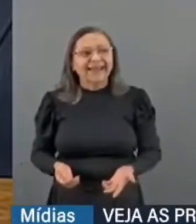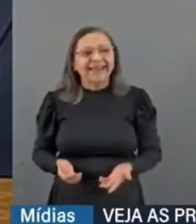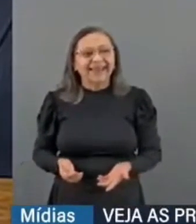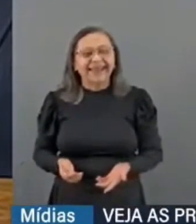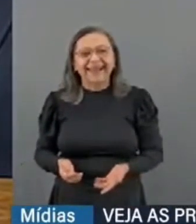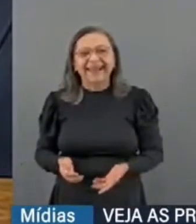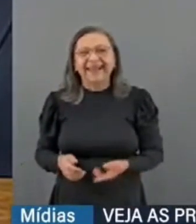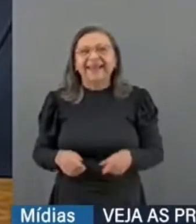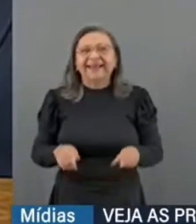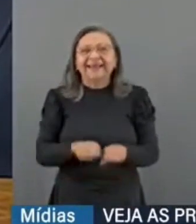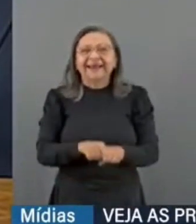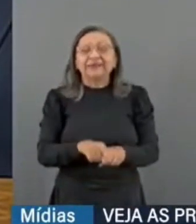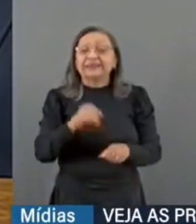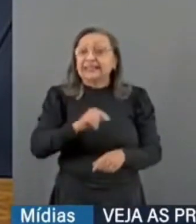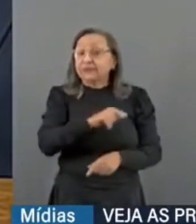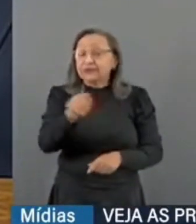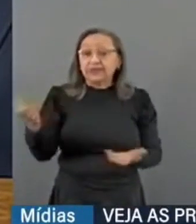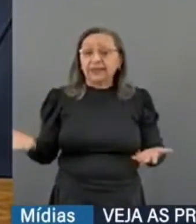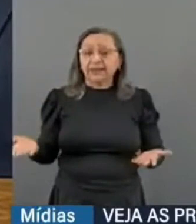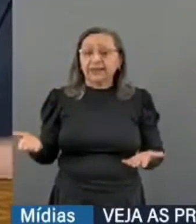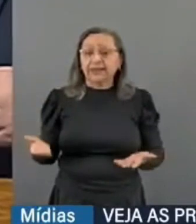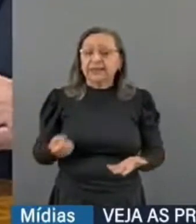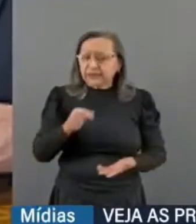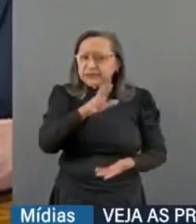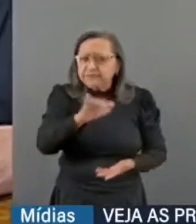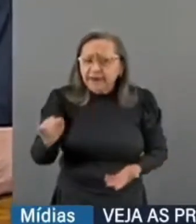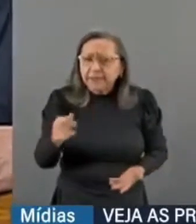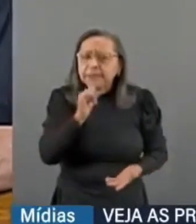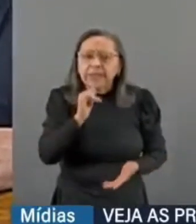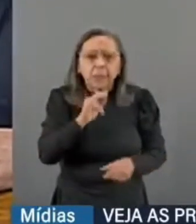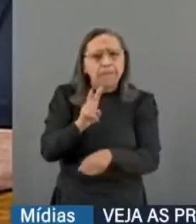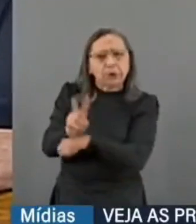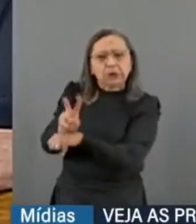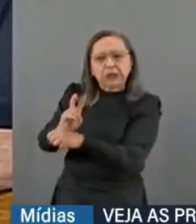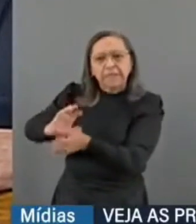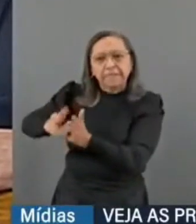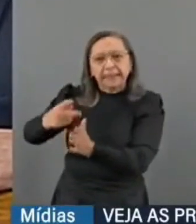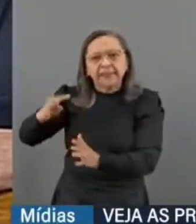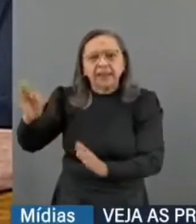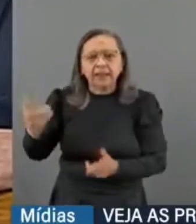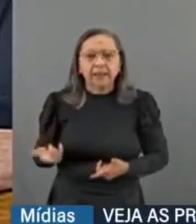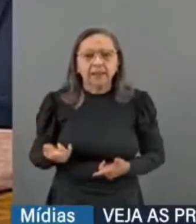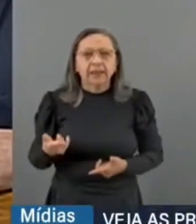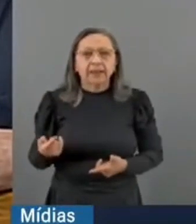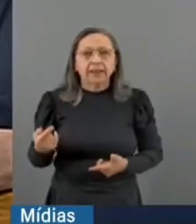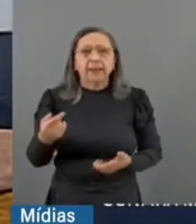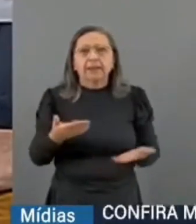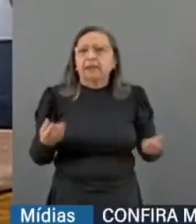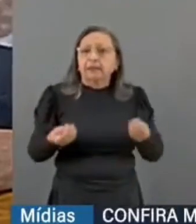ministro ativista, se o senhor vai ter lado, se o senhor vai, por exemplo, proteger o Partido dos Trabalhadores e